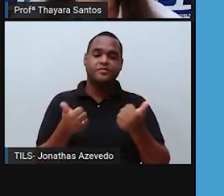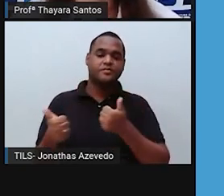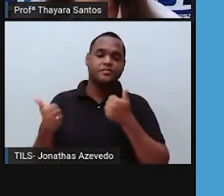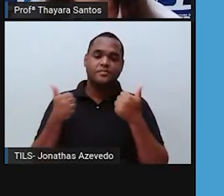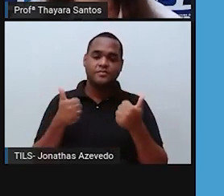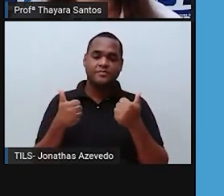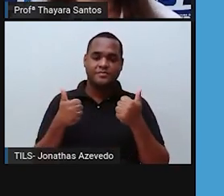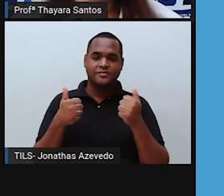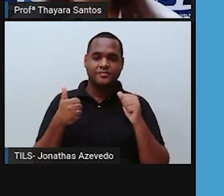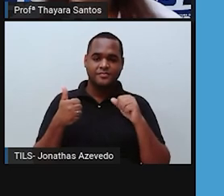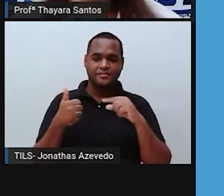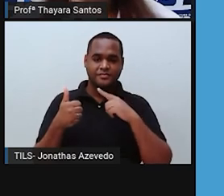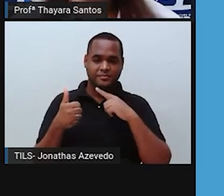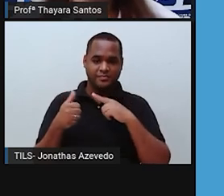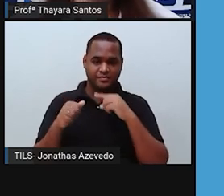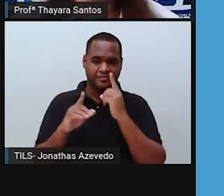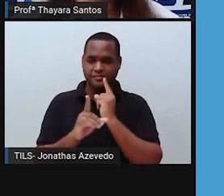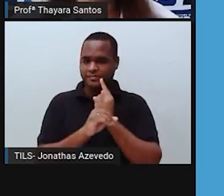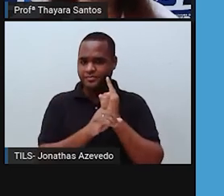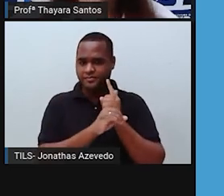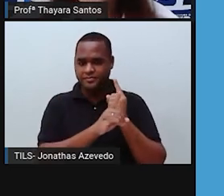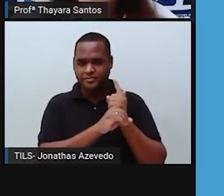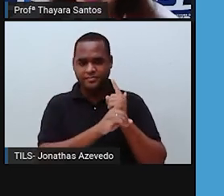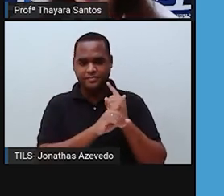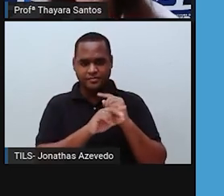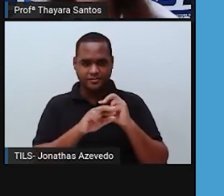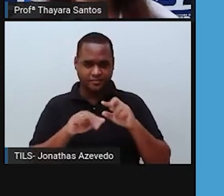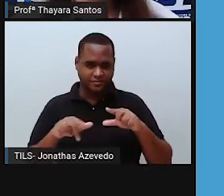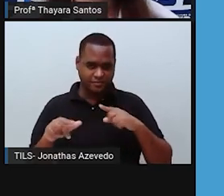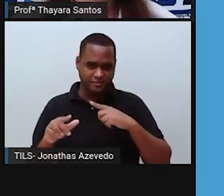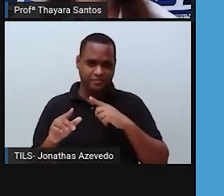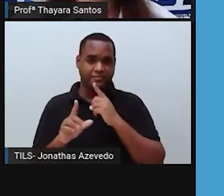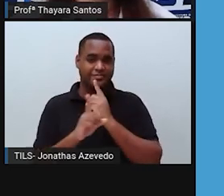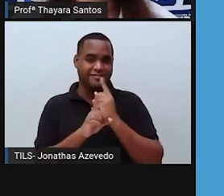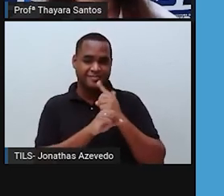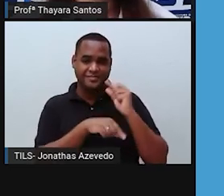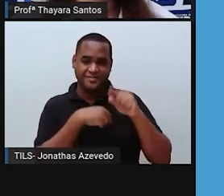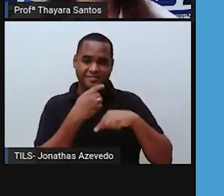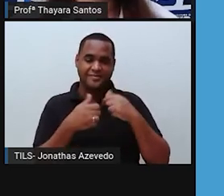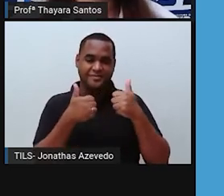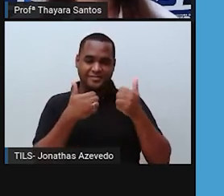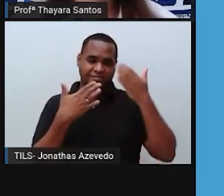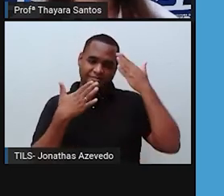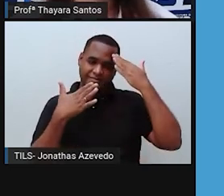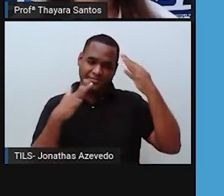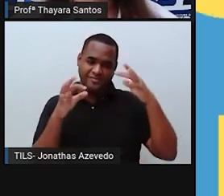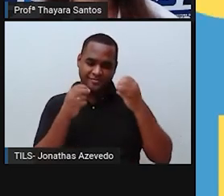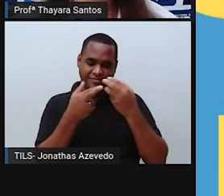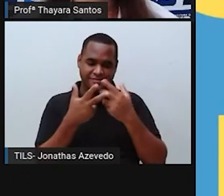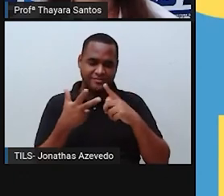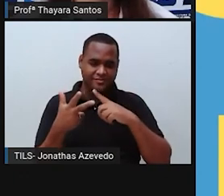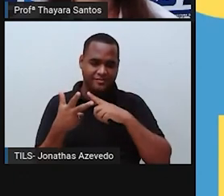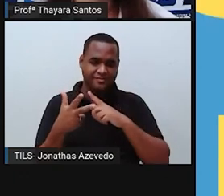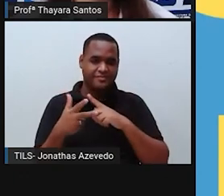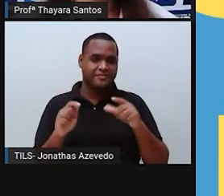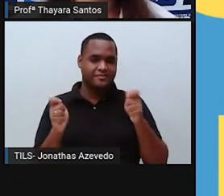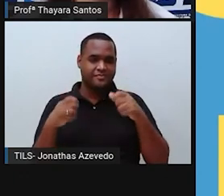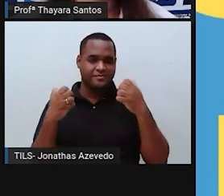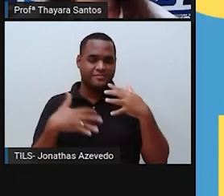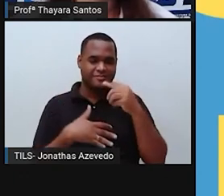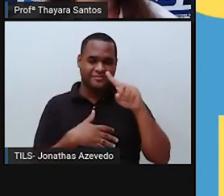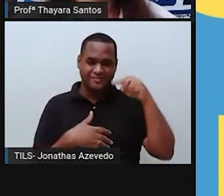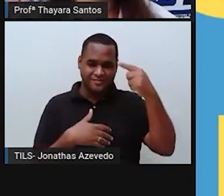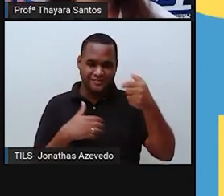na semana que vem a gente já tem um encontro marcado e a gente se vê lá. Então, muito obrigada por estarem aqui com a gente e até a próxima